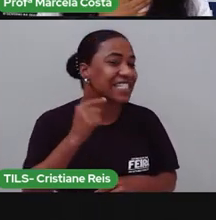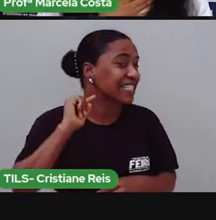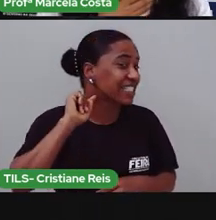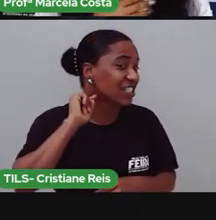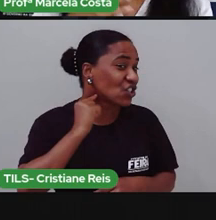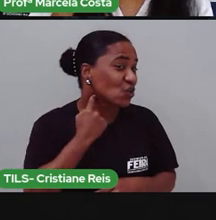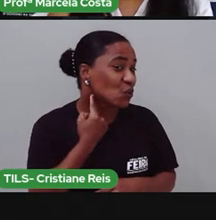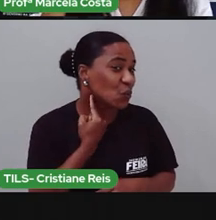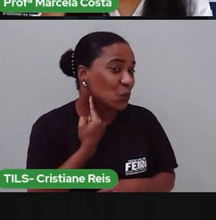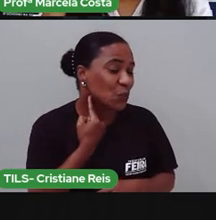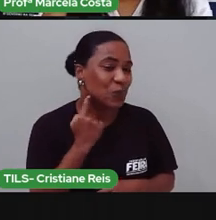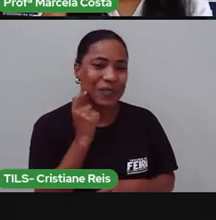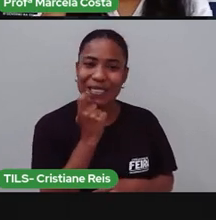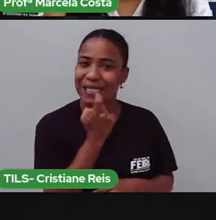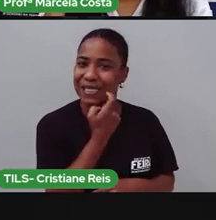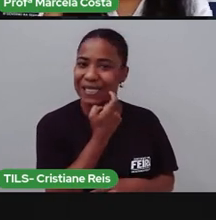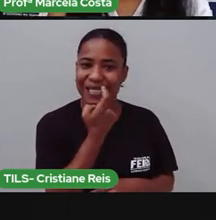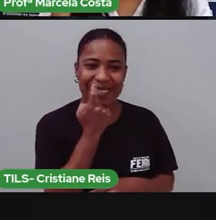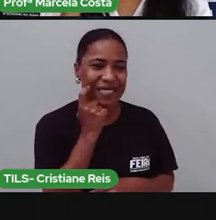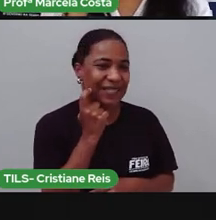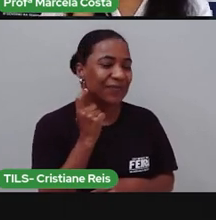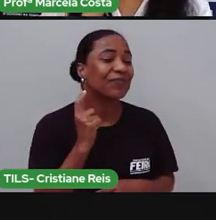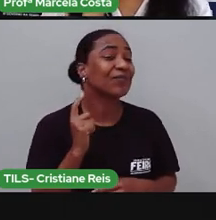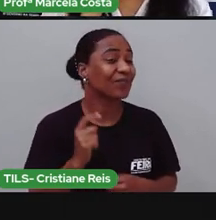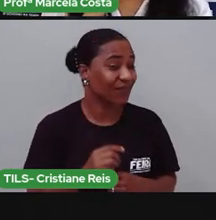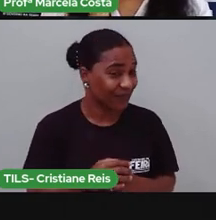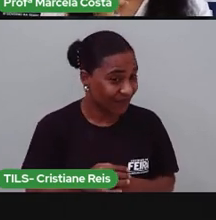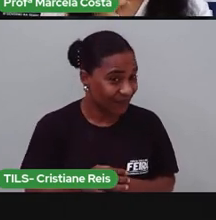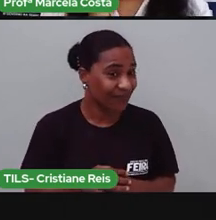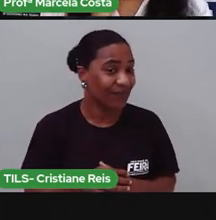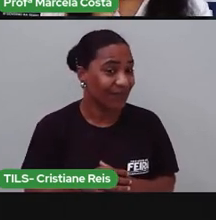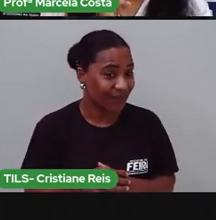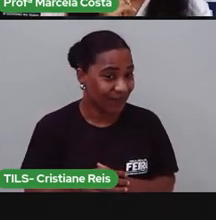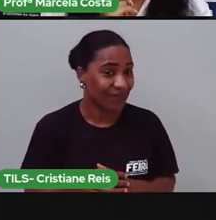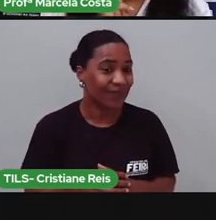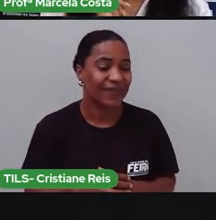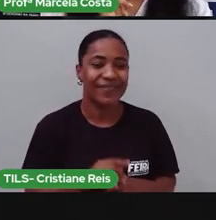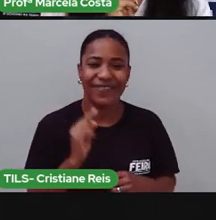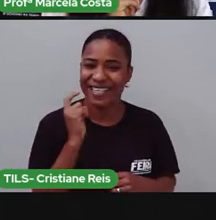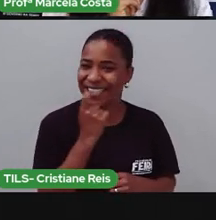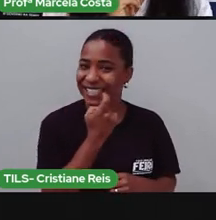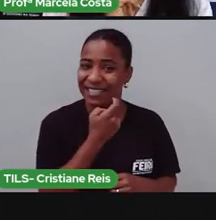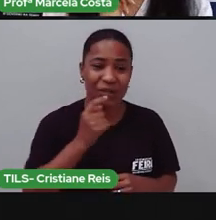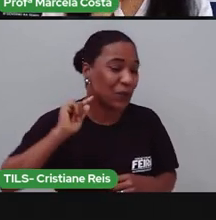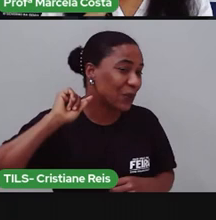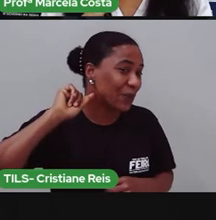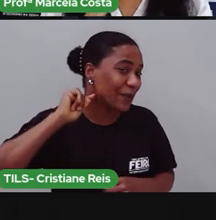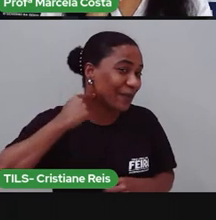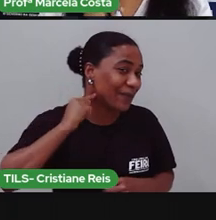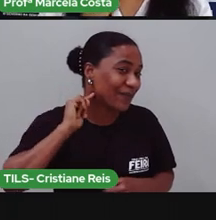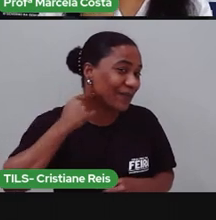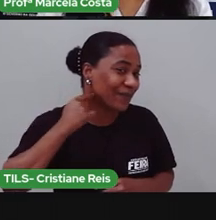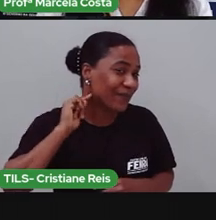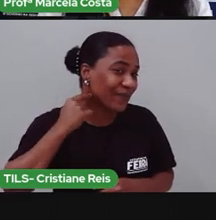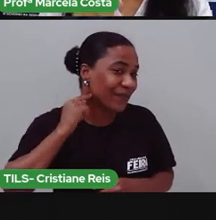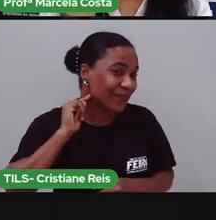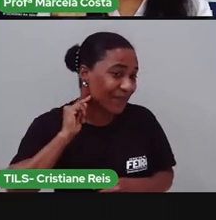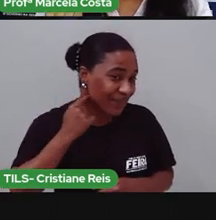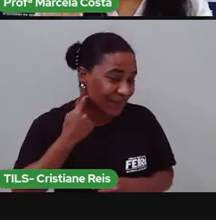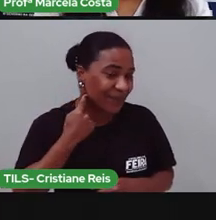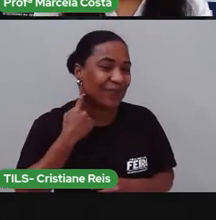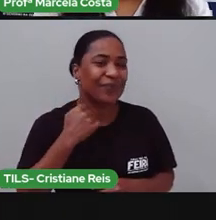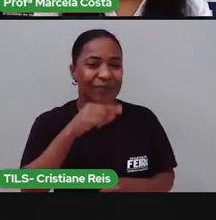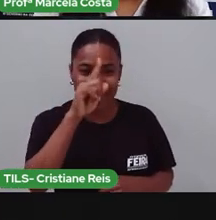nos dentes. E aí, vai ter cárie no dente. Esse dente careado